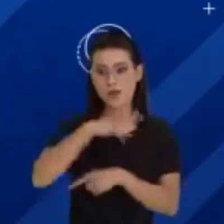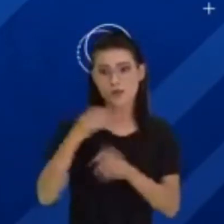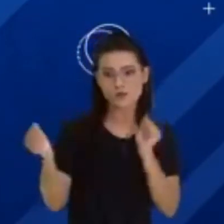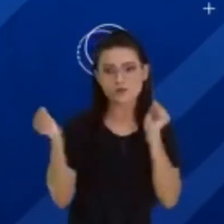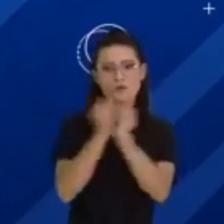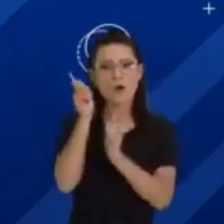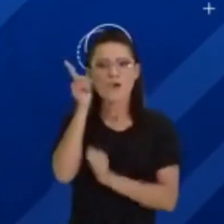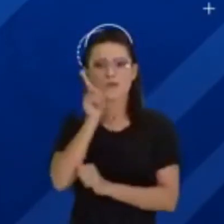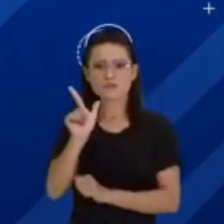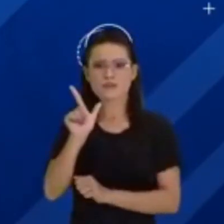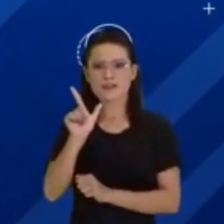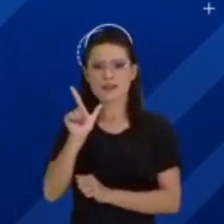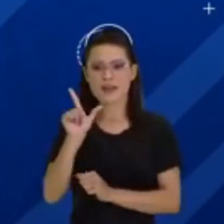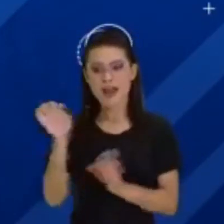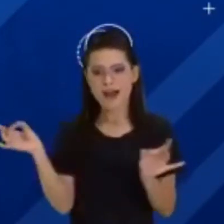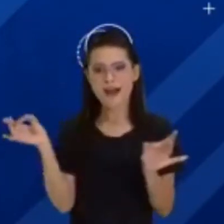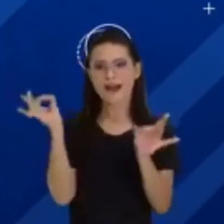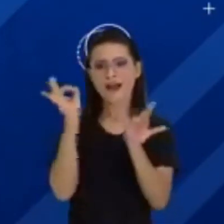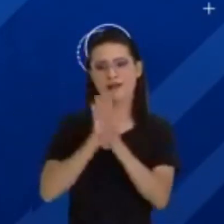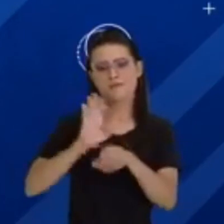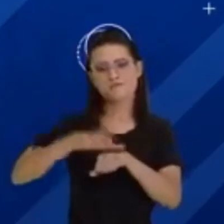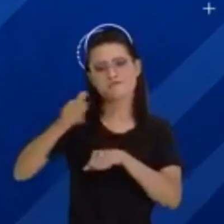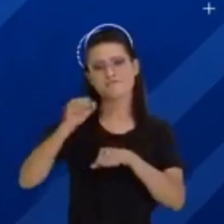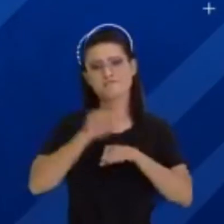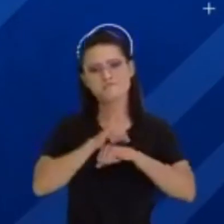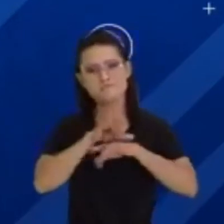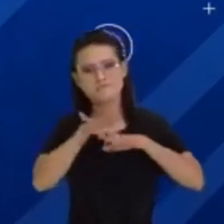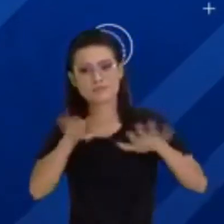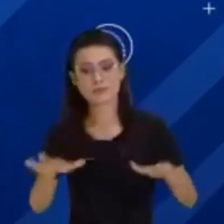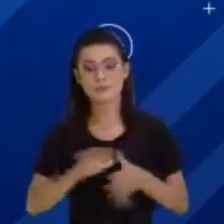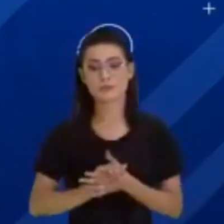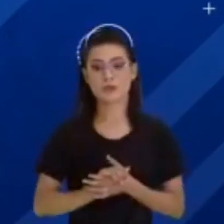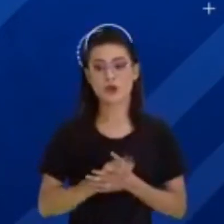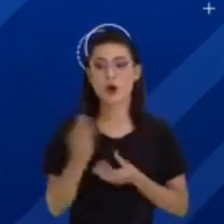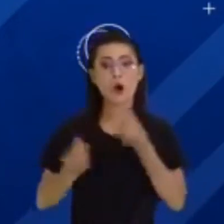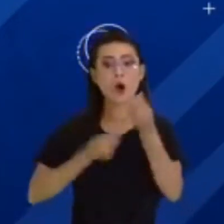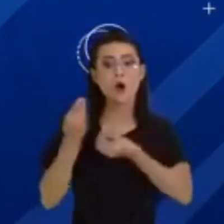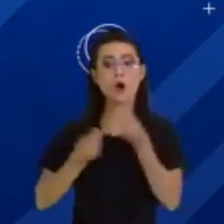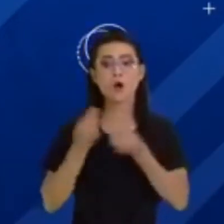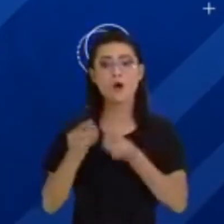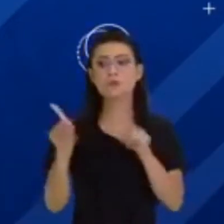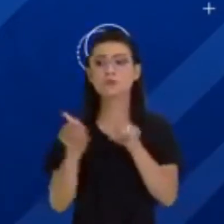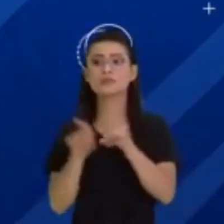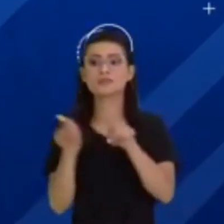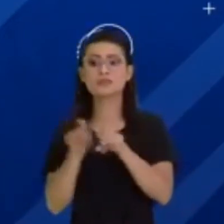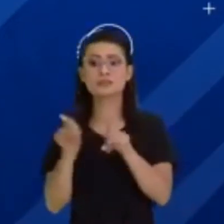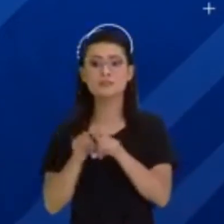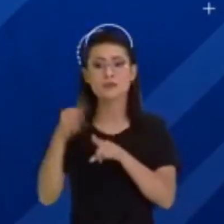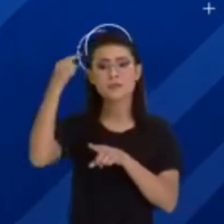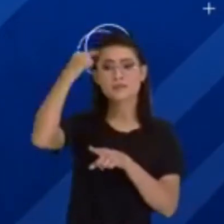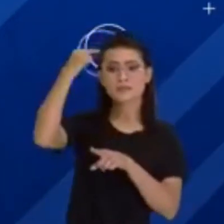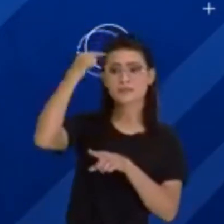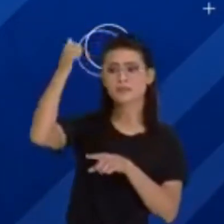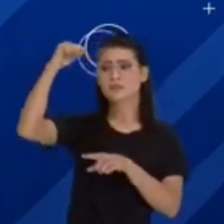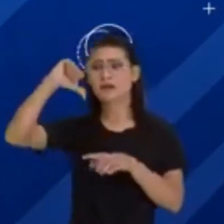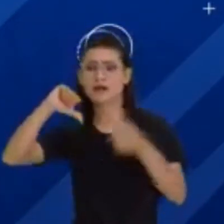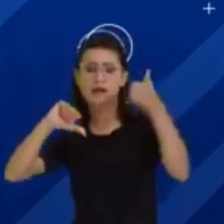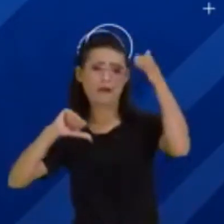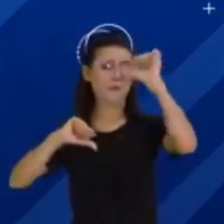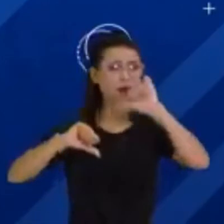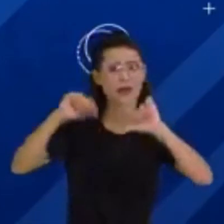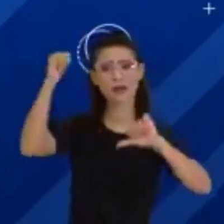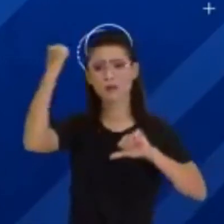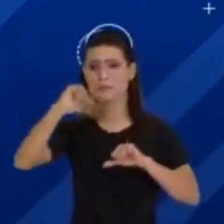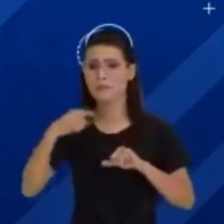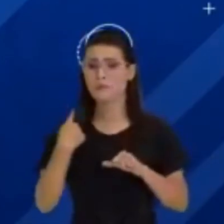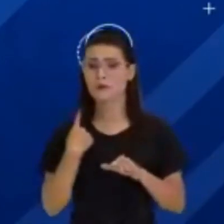Eu quero lembrar também que uma boa forma de eliminar essas coisas negativas que a gente tanto vê, tanto escuta falar, é